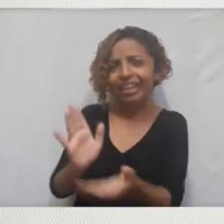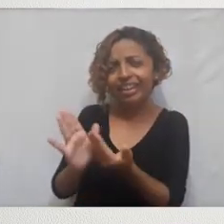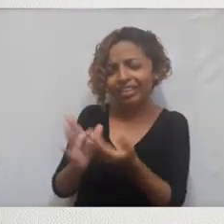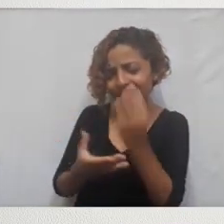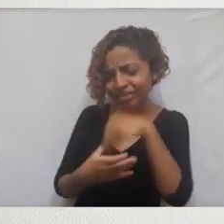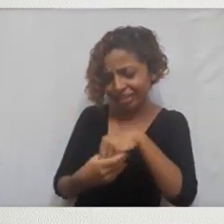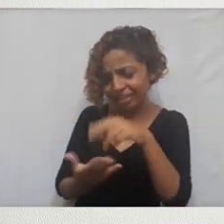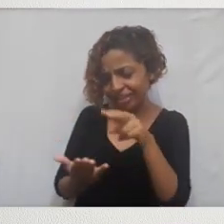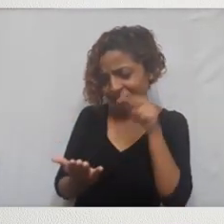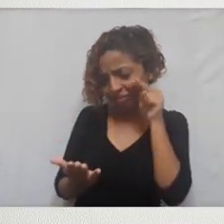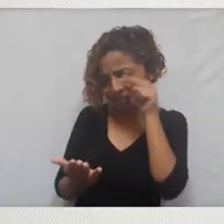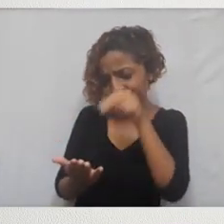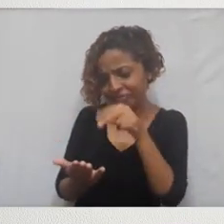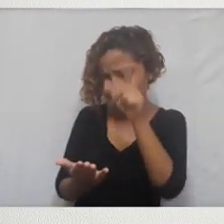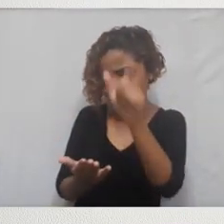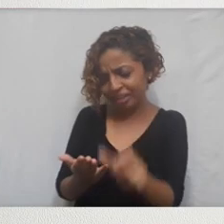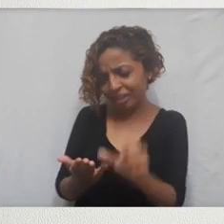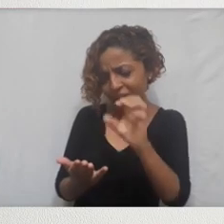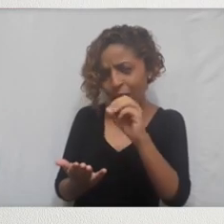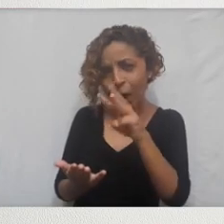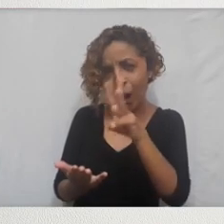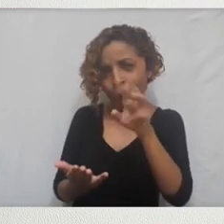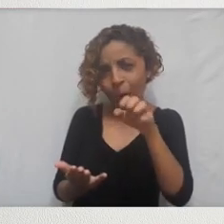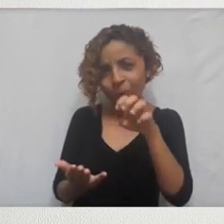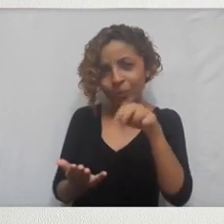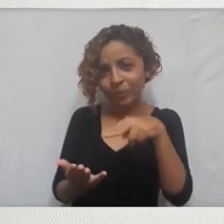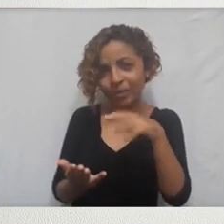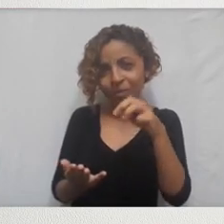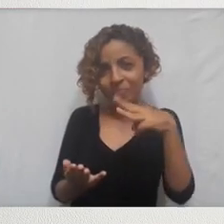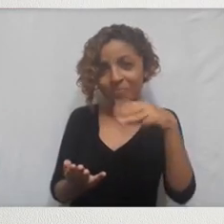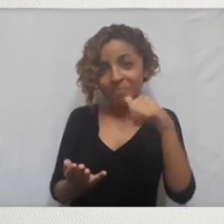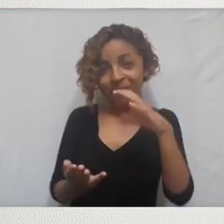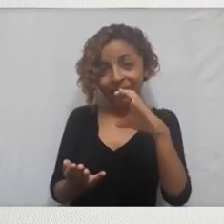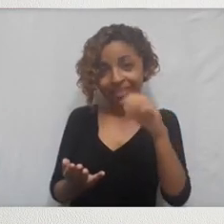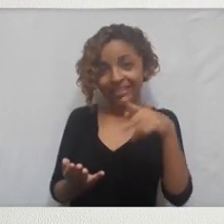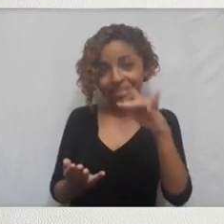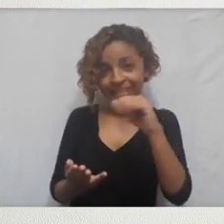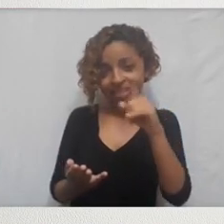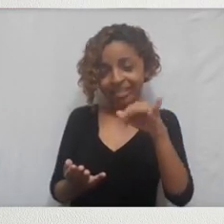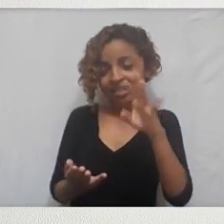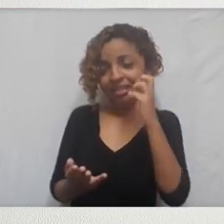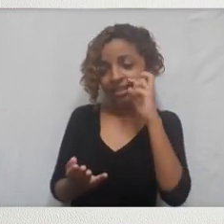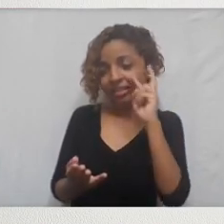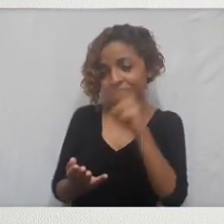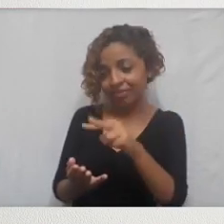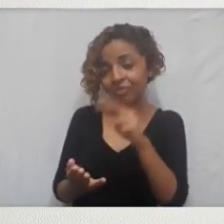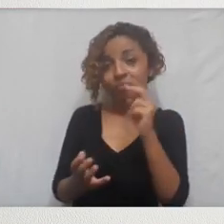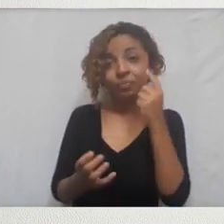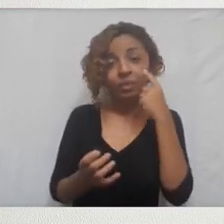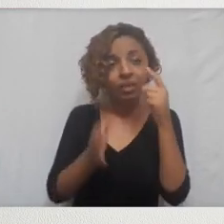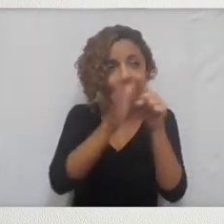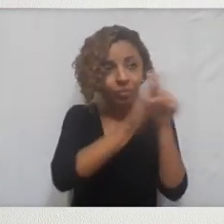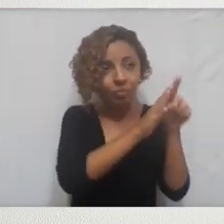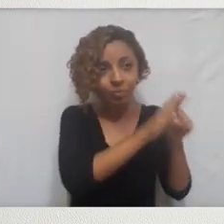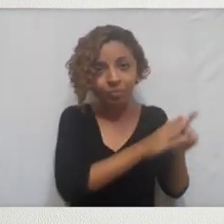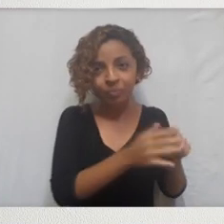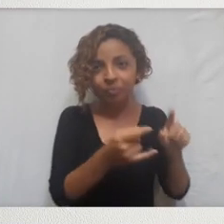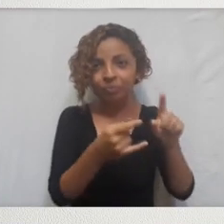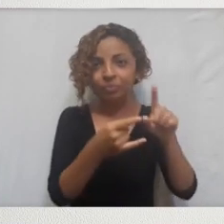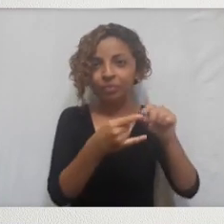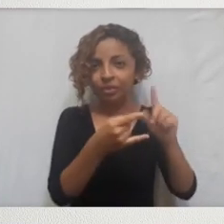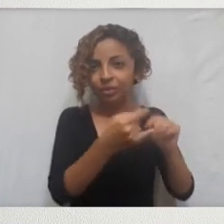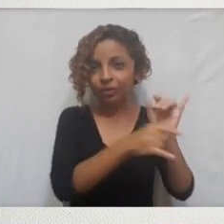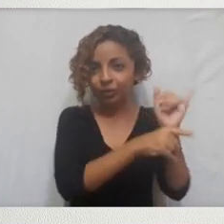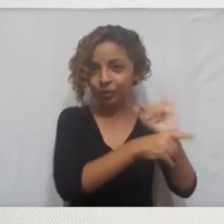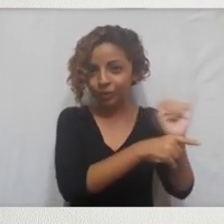é muito marcada dentro da obra do Updike. Eu até fui pesquisar alguns outros vídeos aqui de colegas booktubers